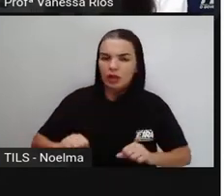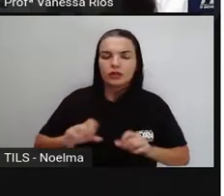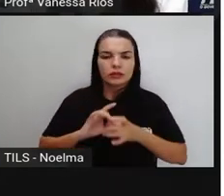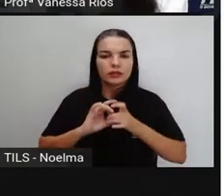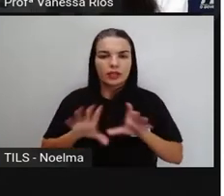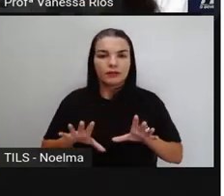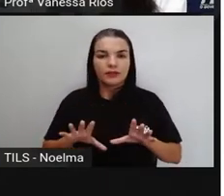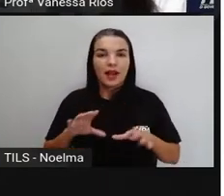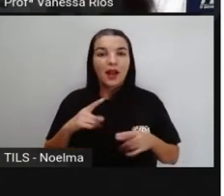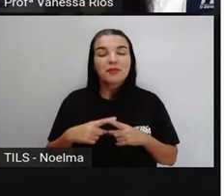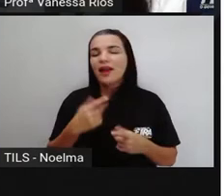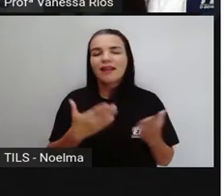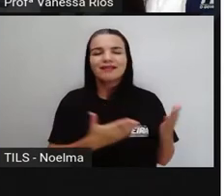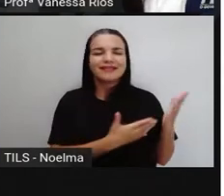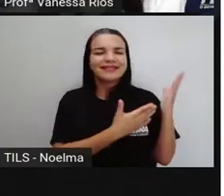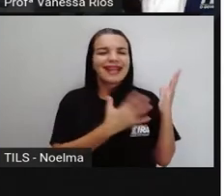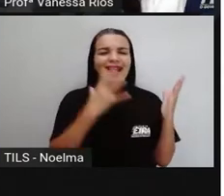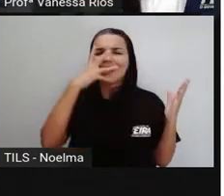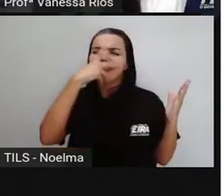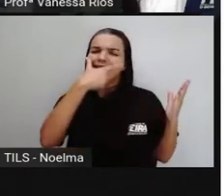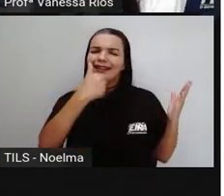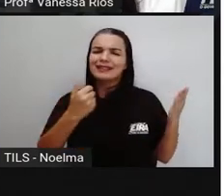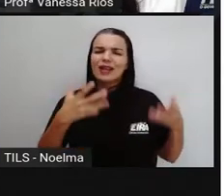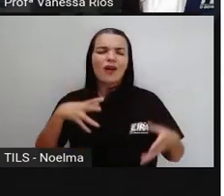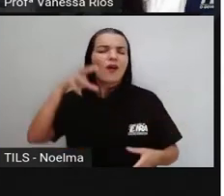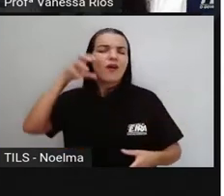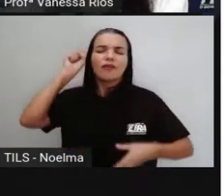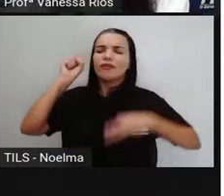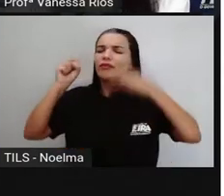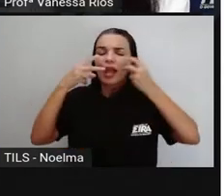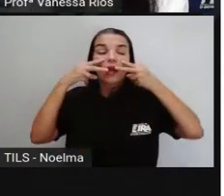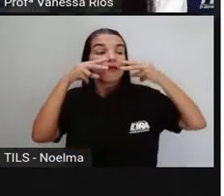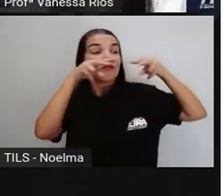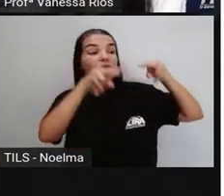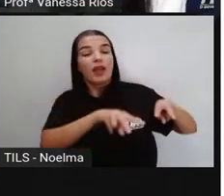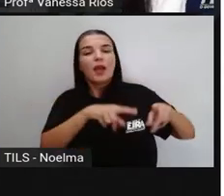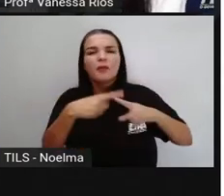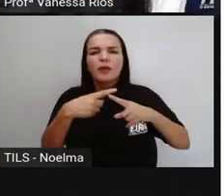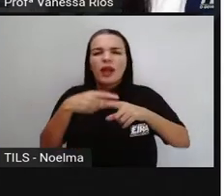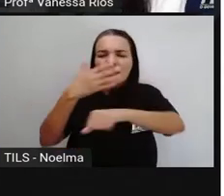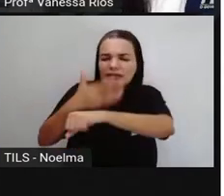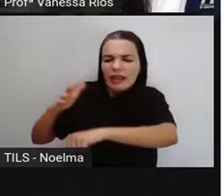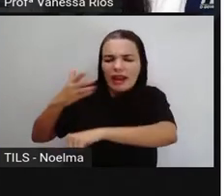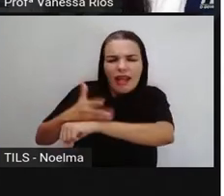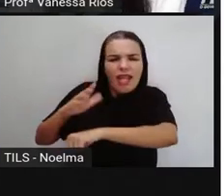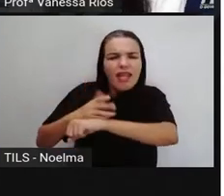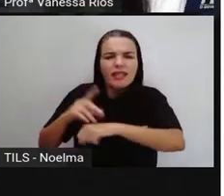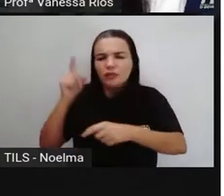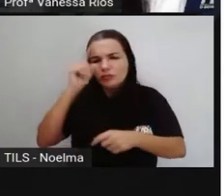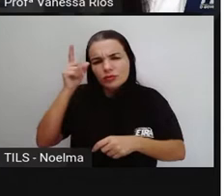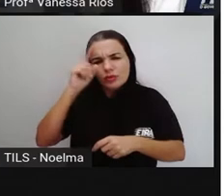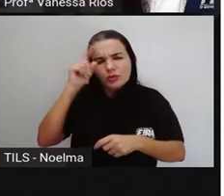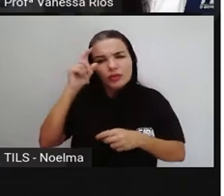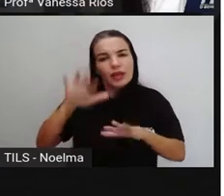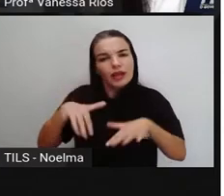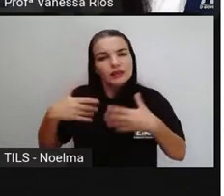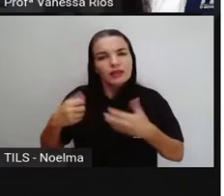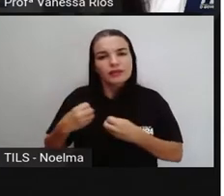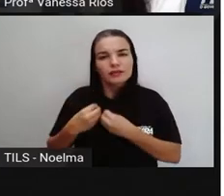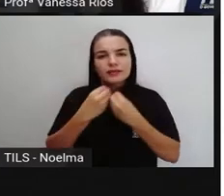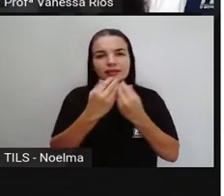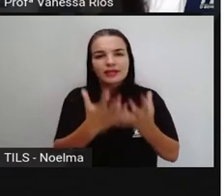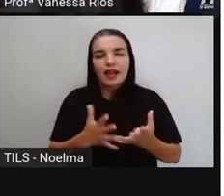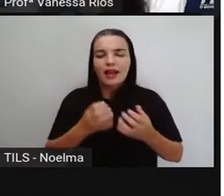é algo bonito, né? De ser apreciado, porque ensaiam e aí trazem aí belas canções para serem ouvintes.